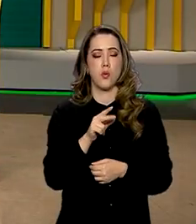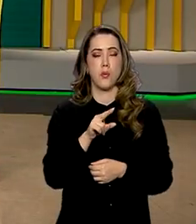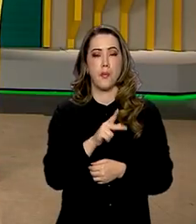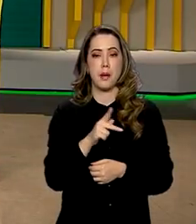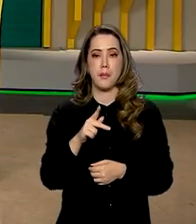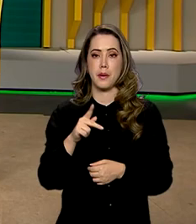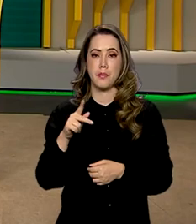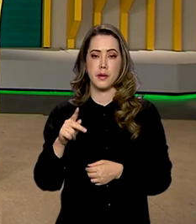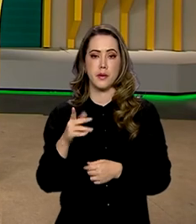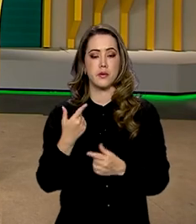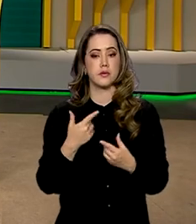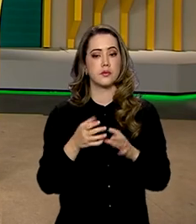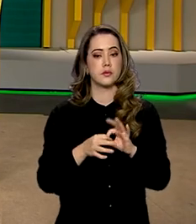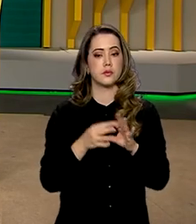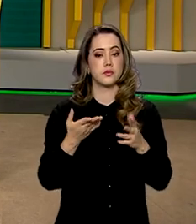saindo como concessão e PPP.